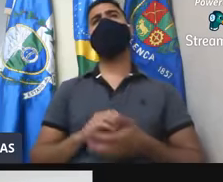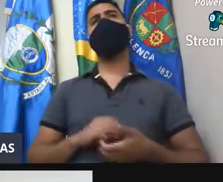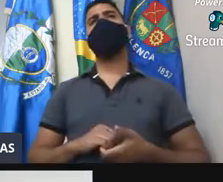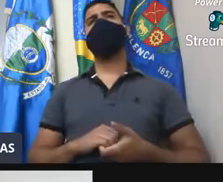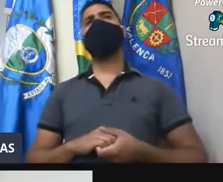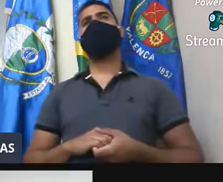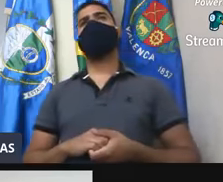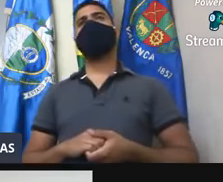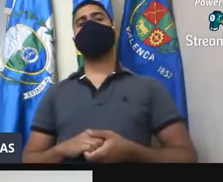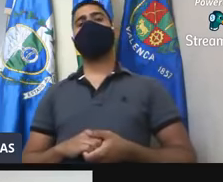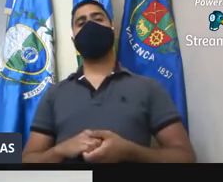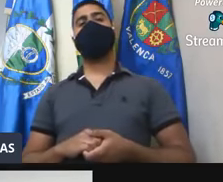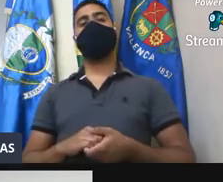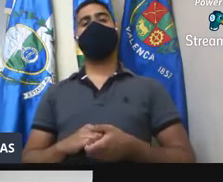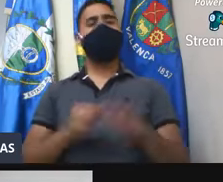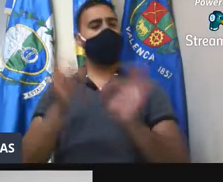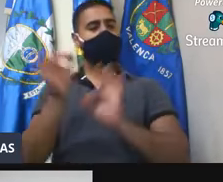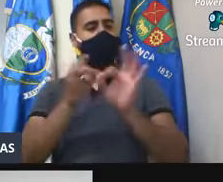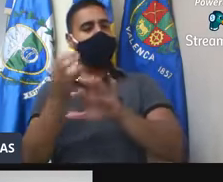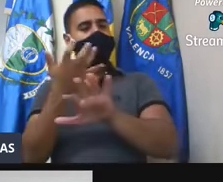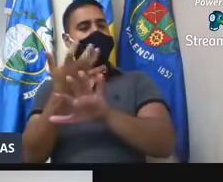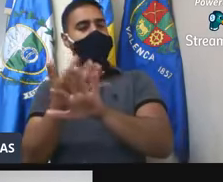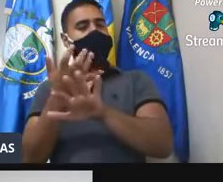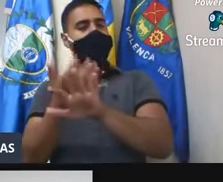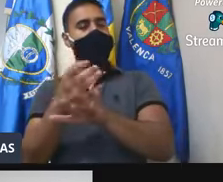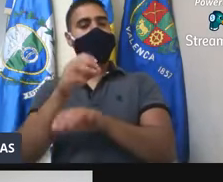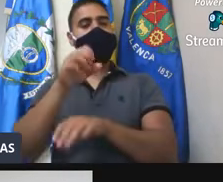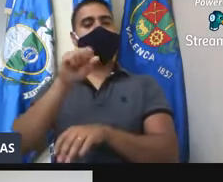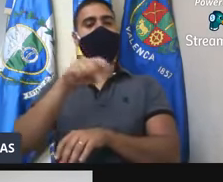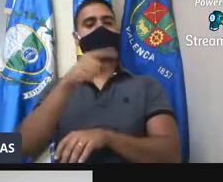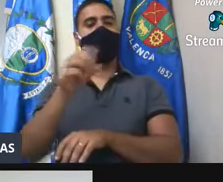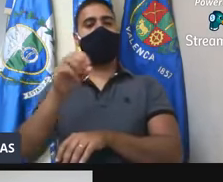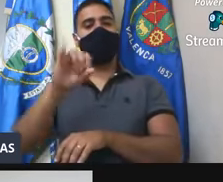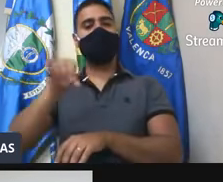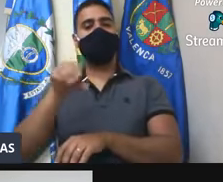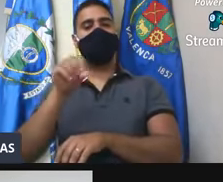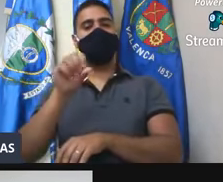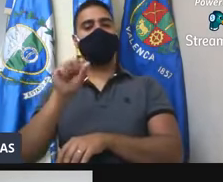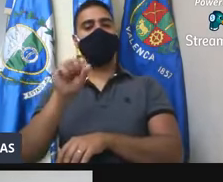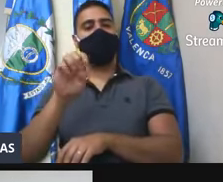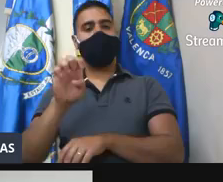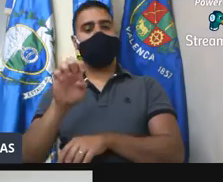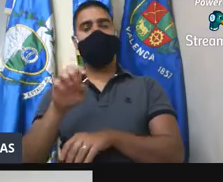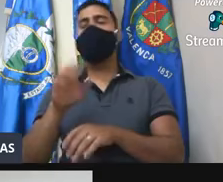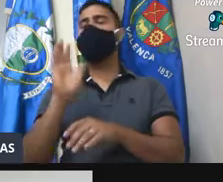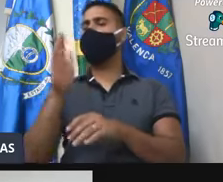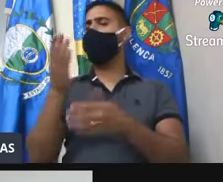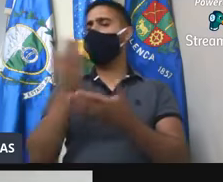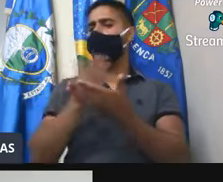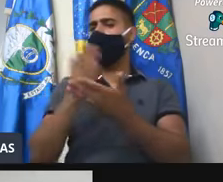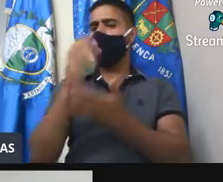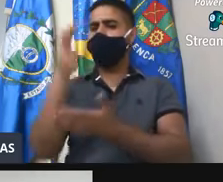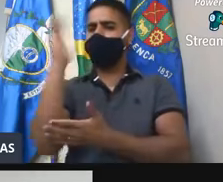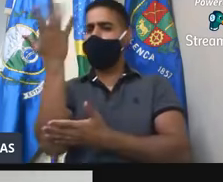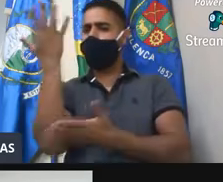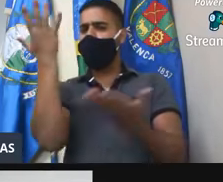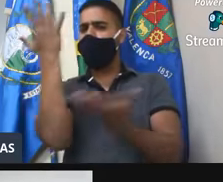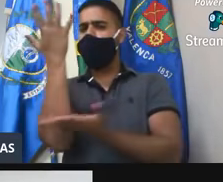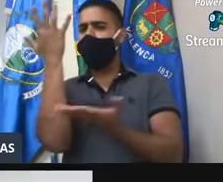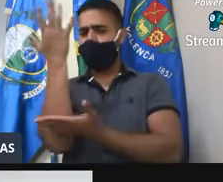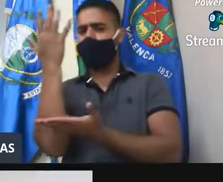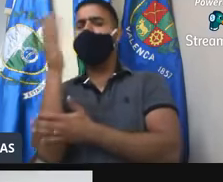intervenções lá na Praça do São José Palmeiras, já foi feita a poda, na próxima semana vai a equipe da limpeza,